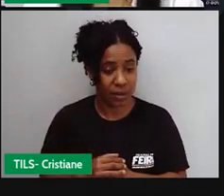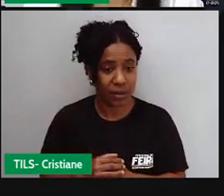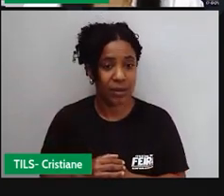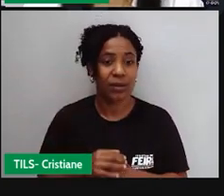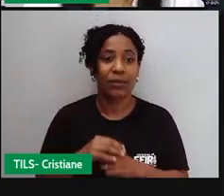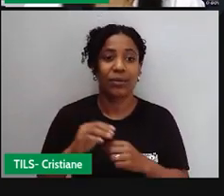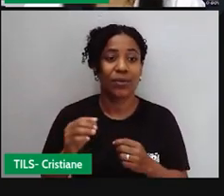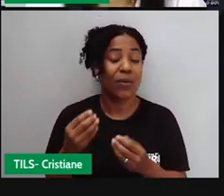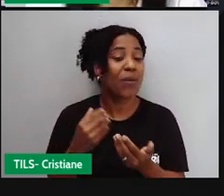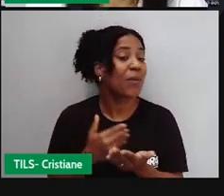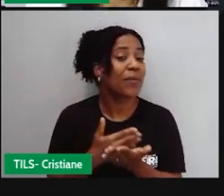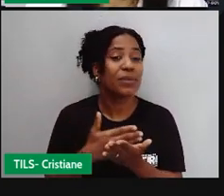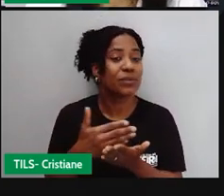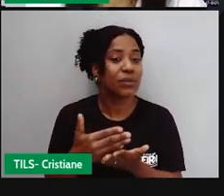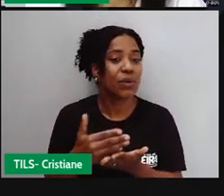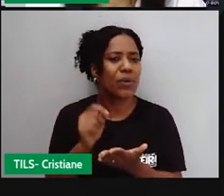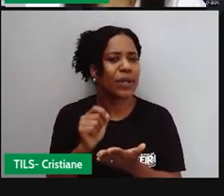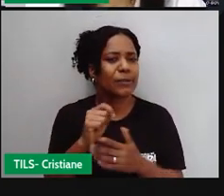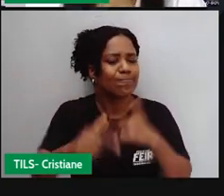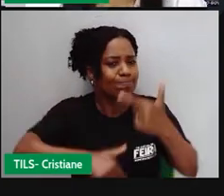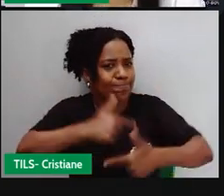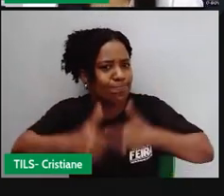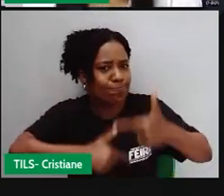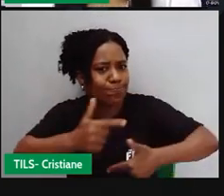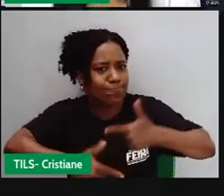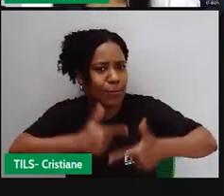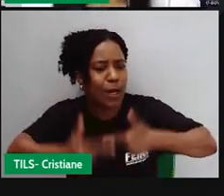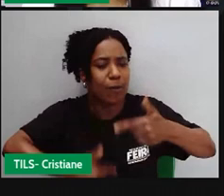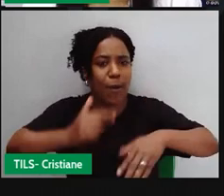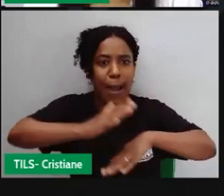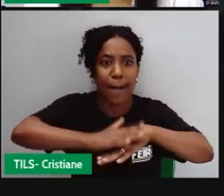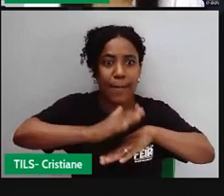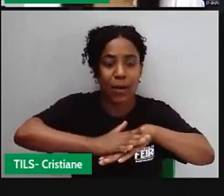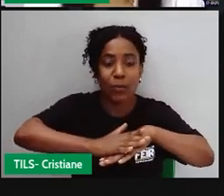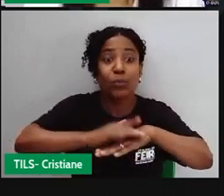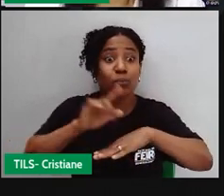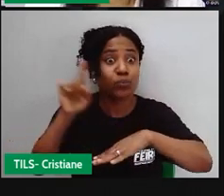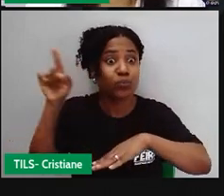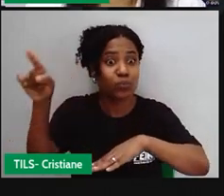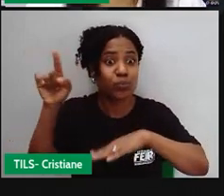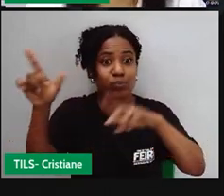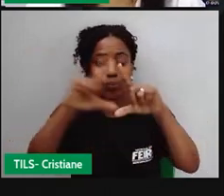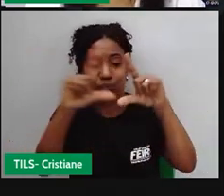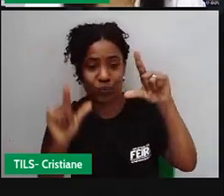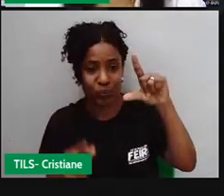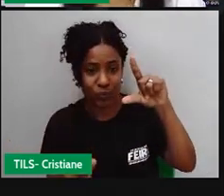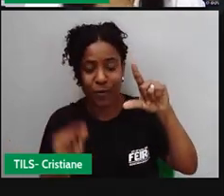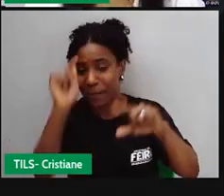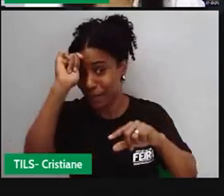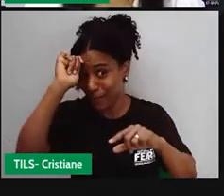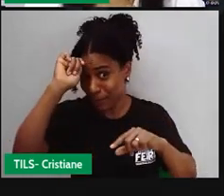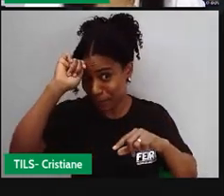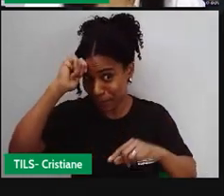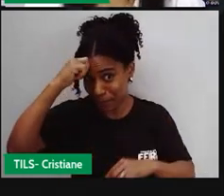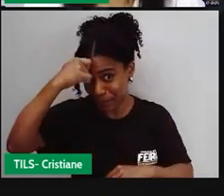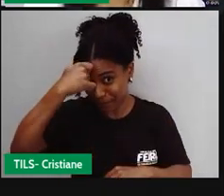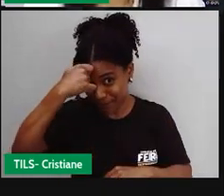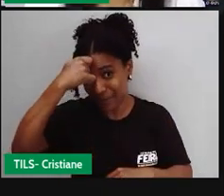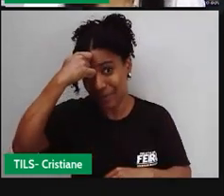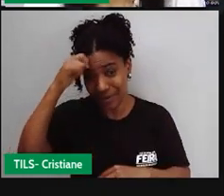tráfico, né? De negros vindo da África para exploração de mão de obra. Então, muitos